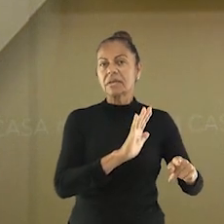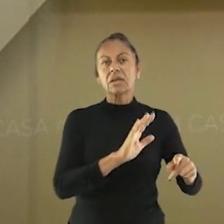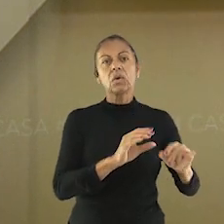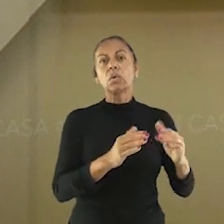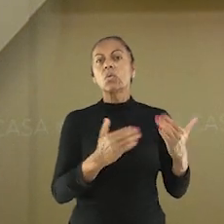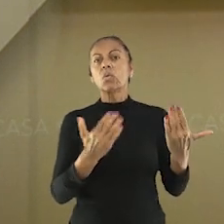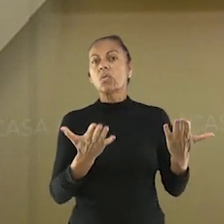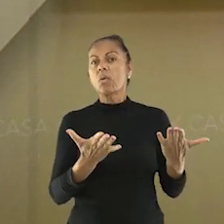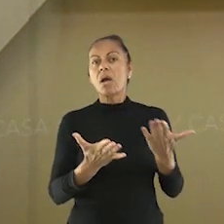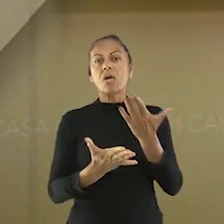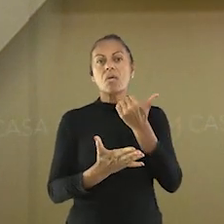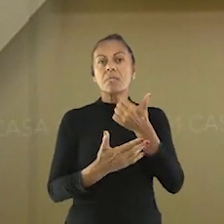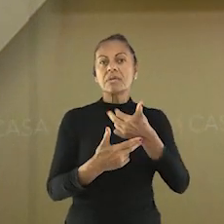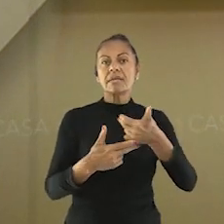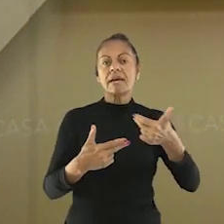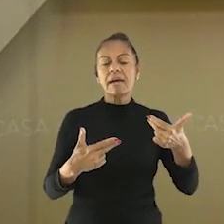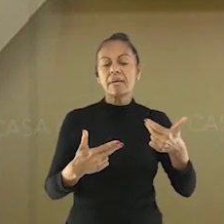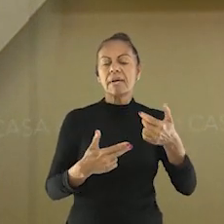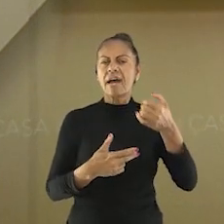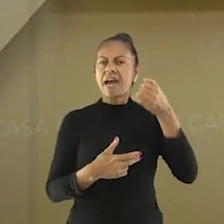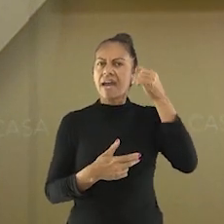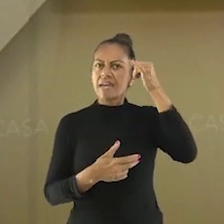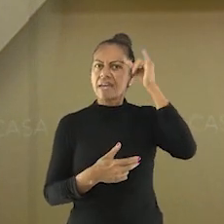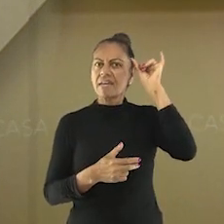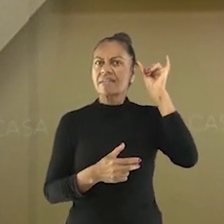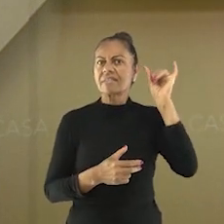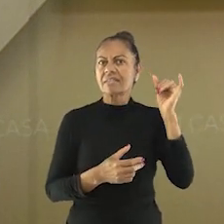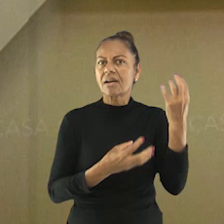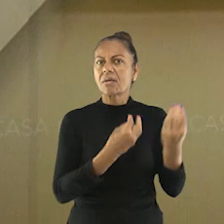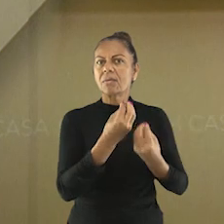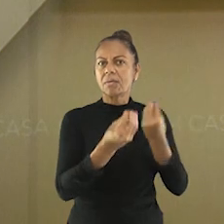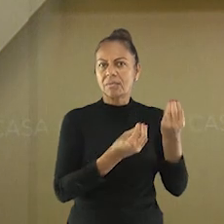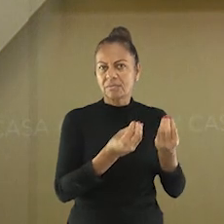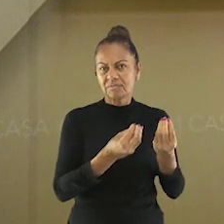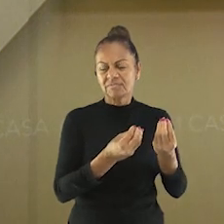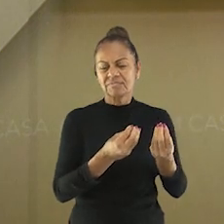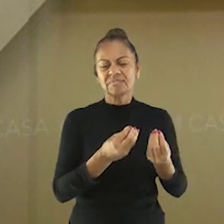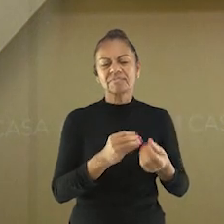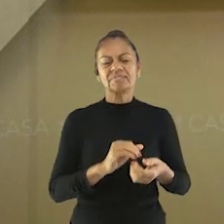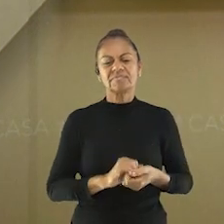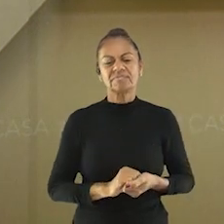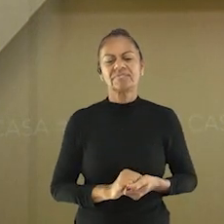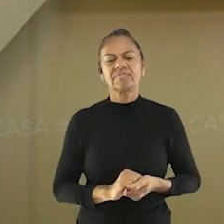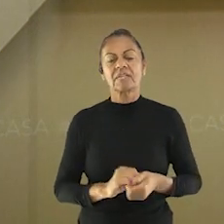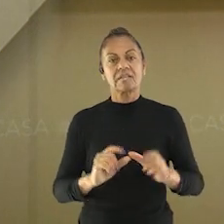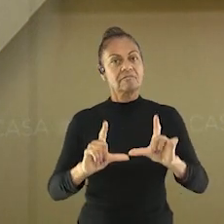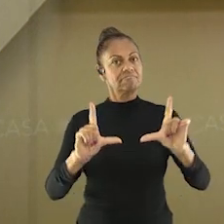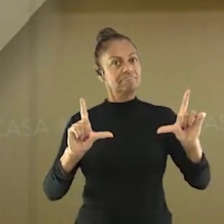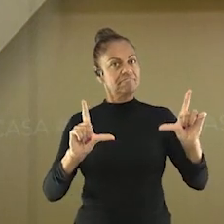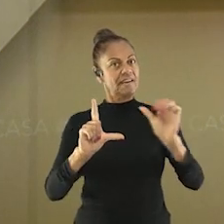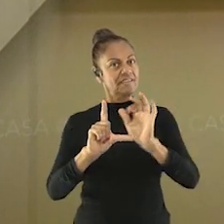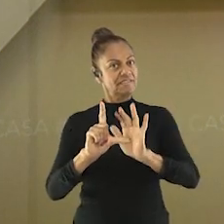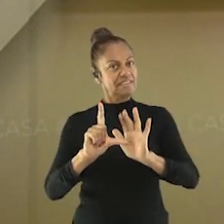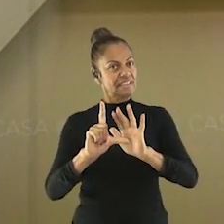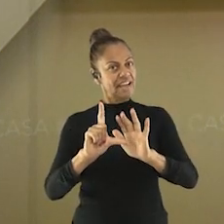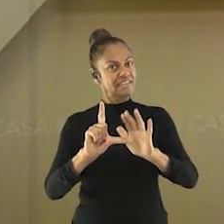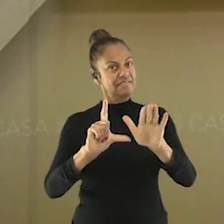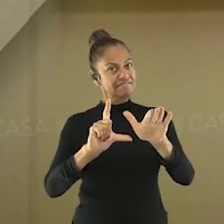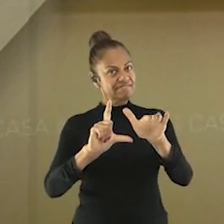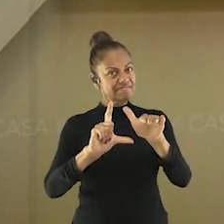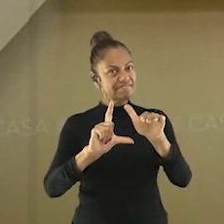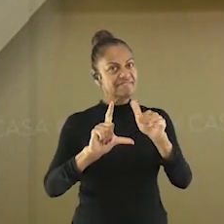Nos respondam por nosso WhatsApp. Código 27996610143. Ele está aqui na sua tela, certo?